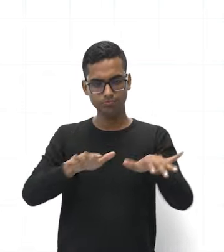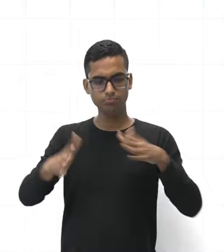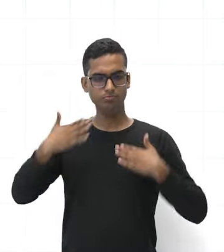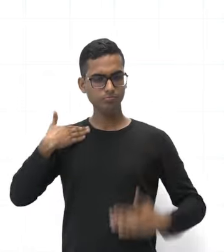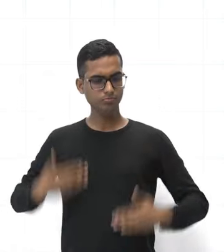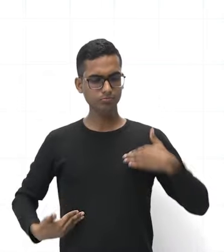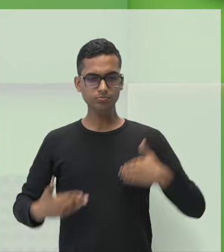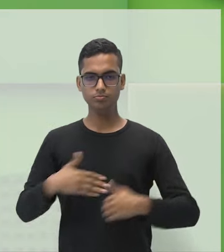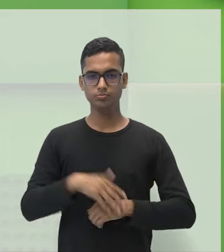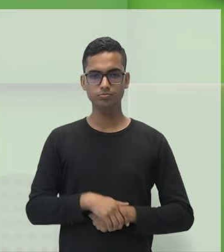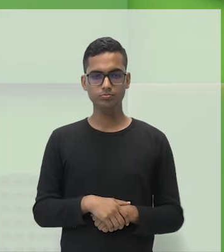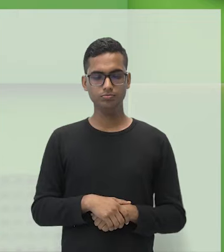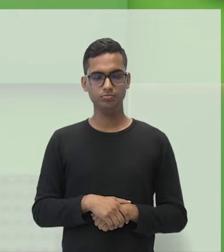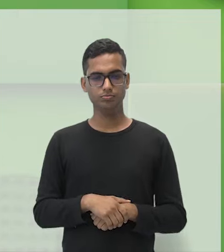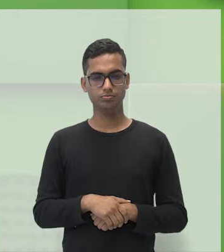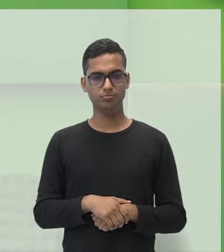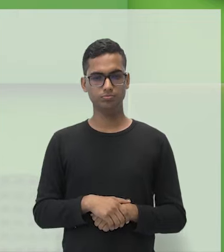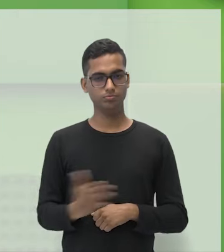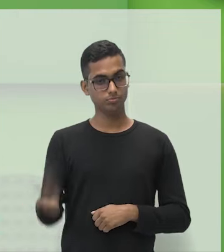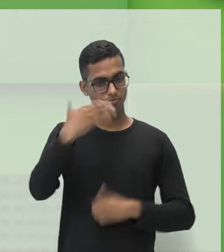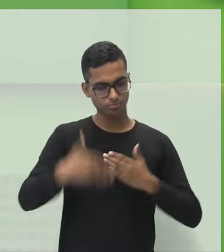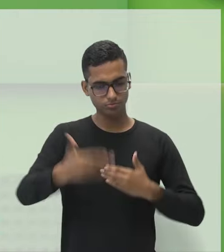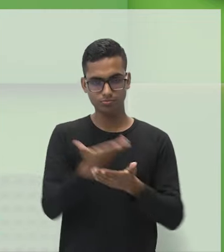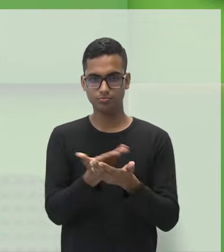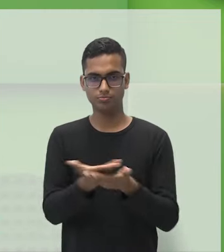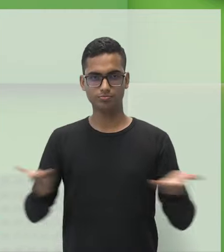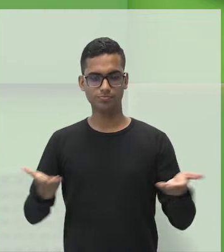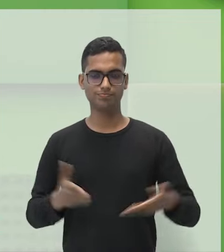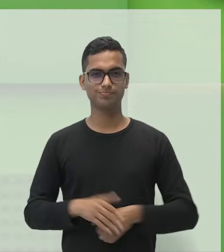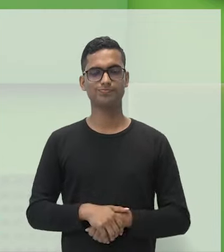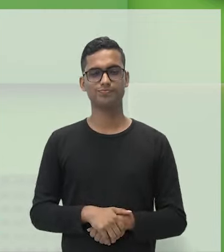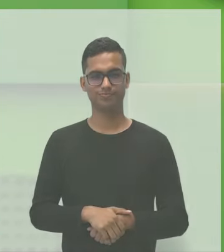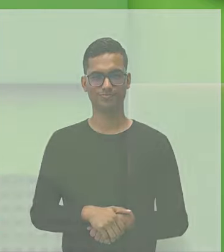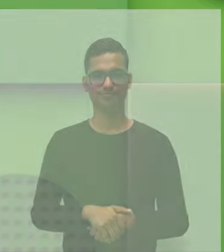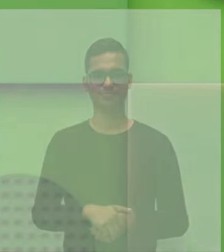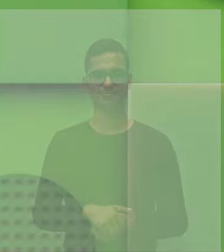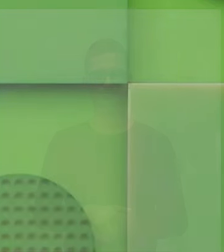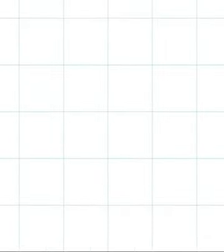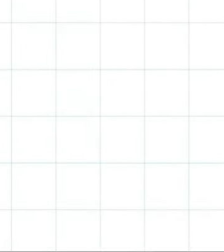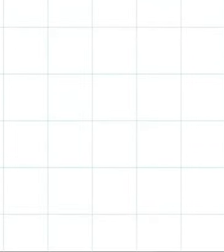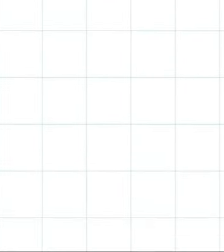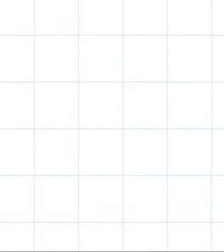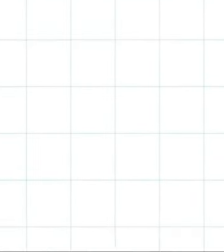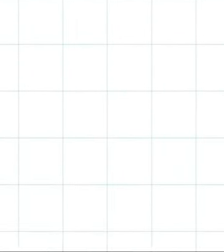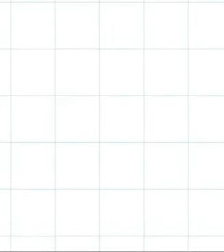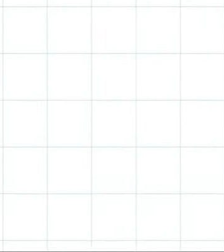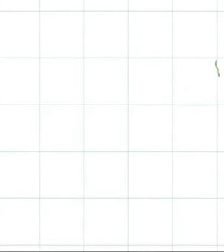locomotor. E vamos para a nossa aula! Música